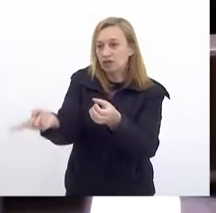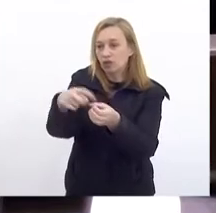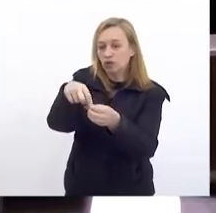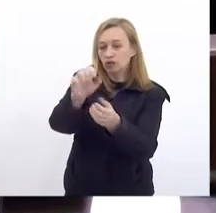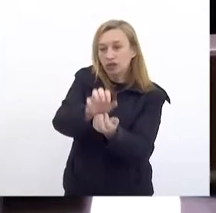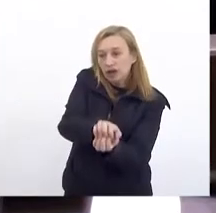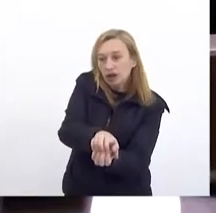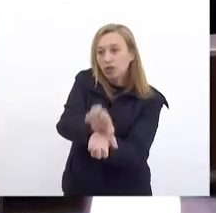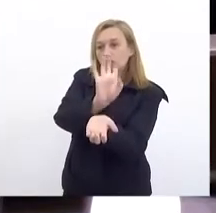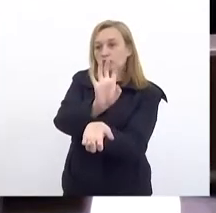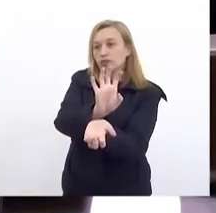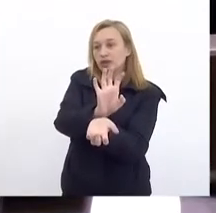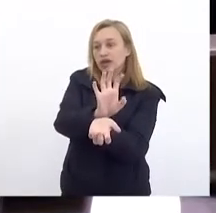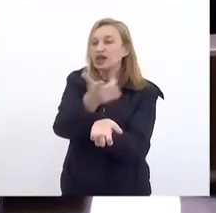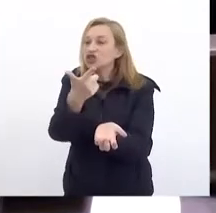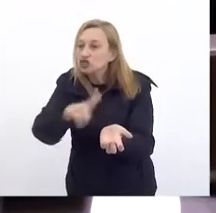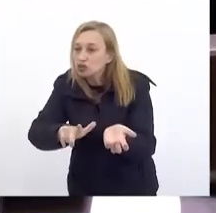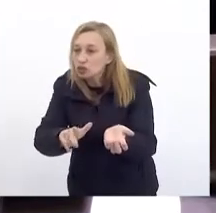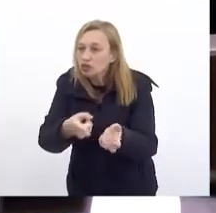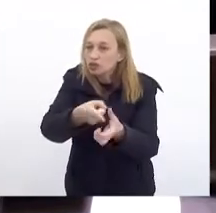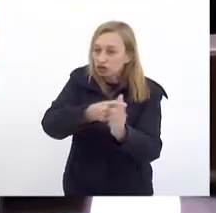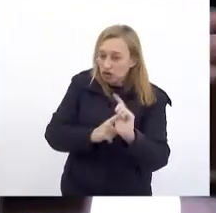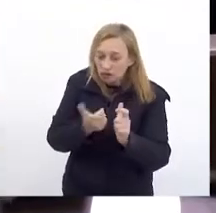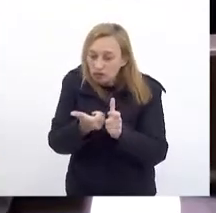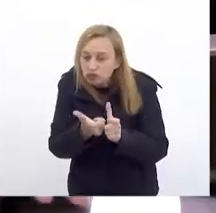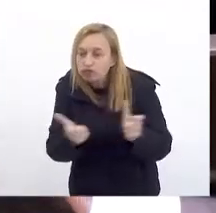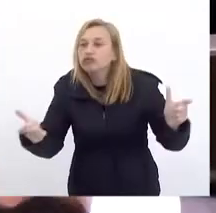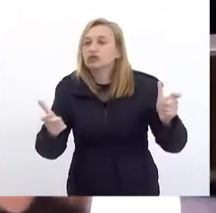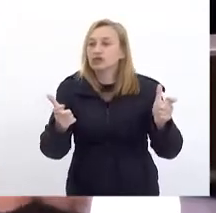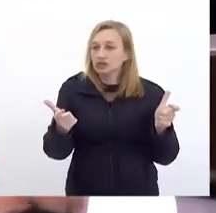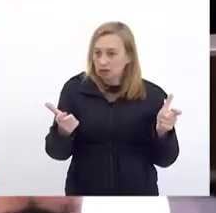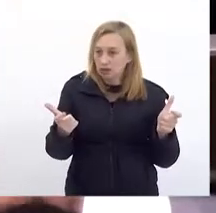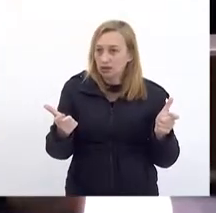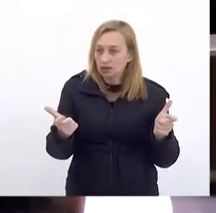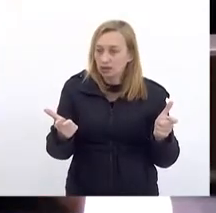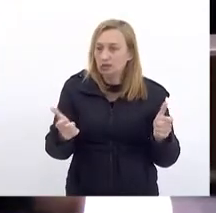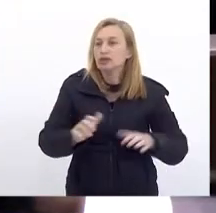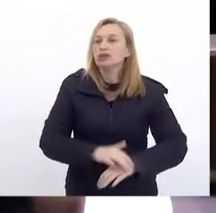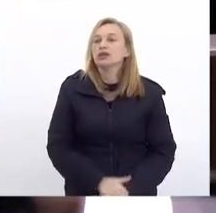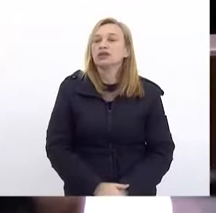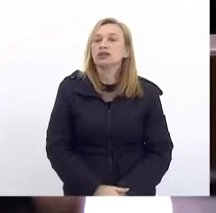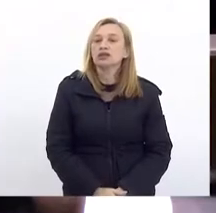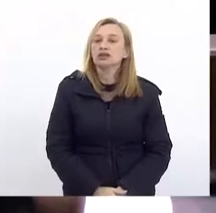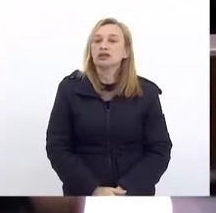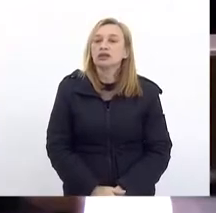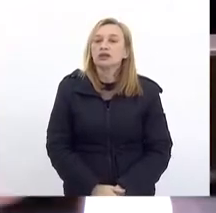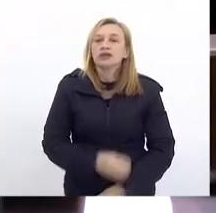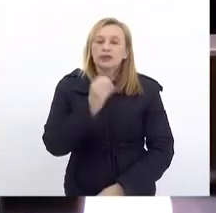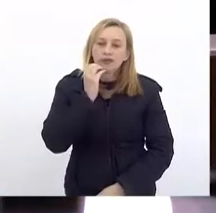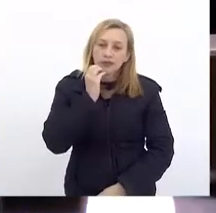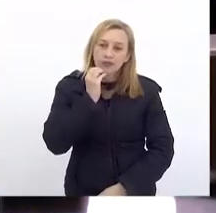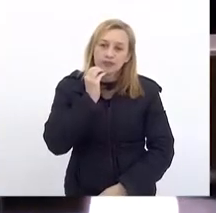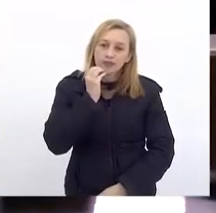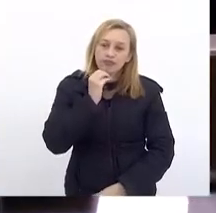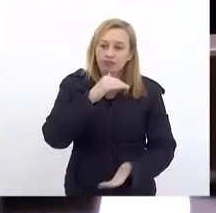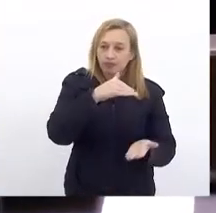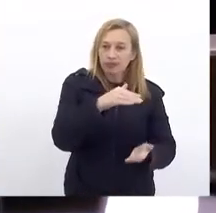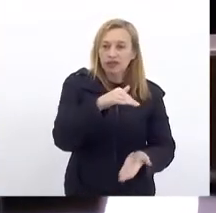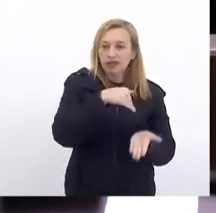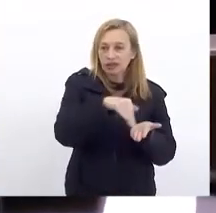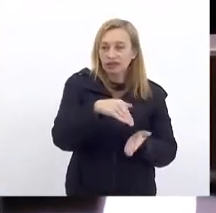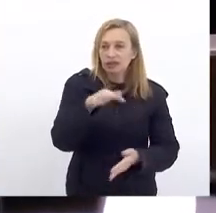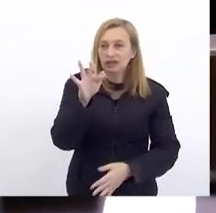E cada vez De uma forma Mais relevante Dizer que o secretário Zamit